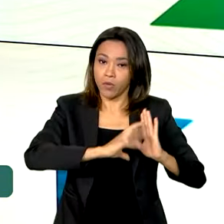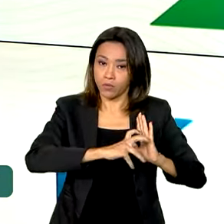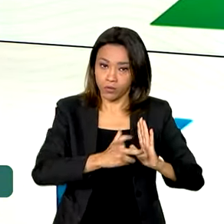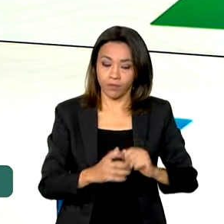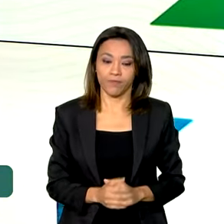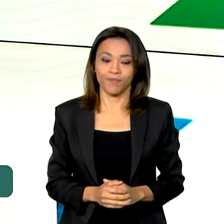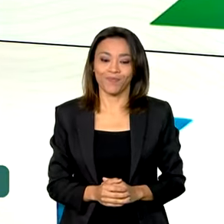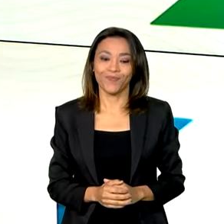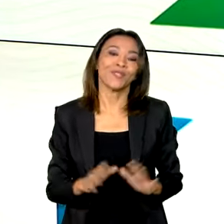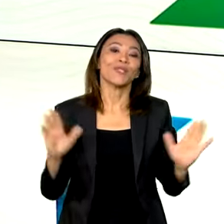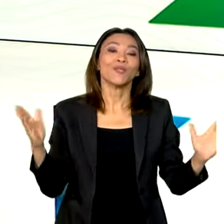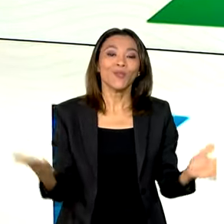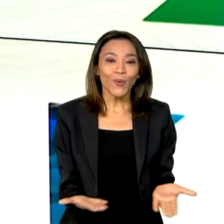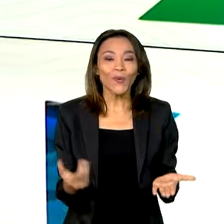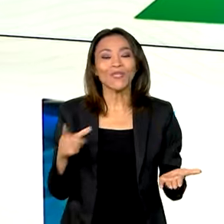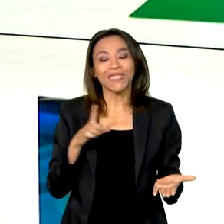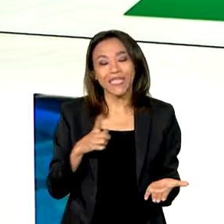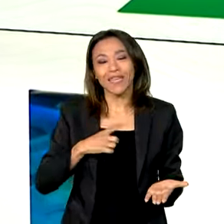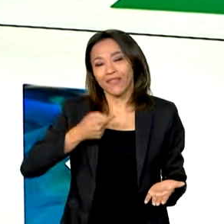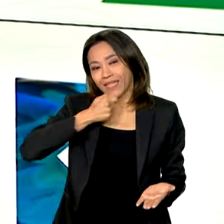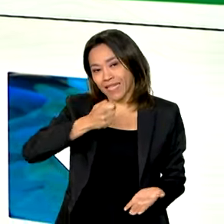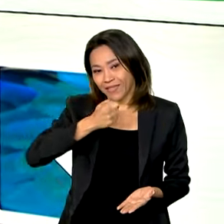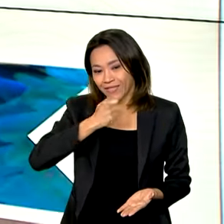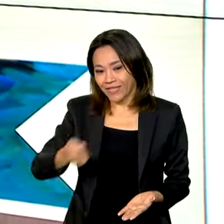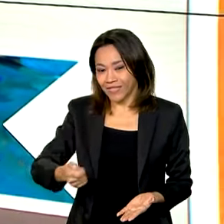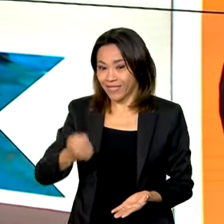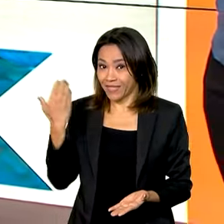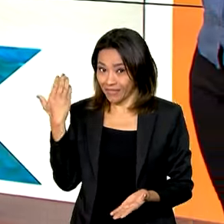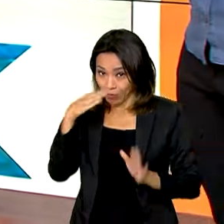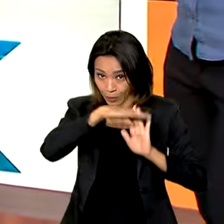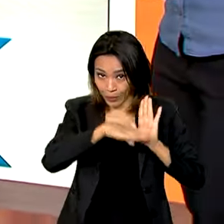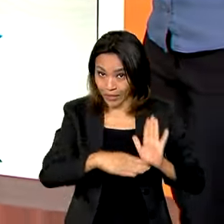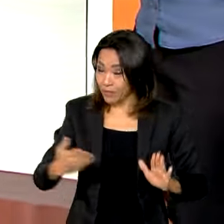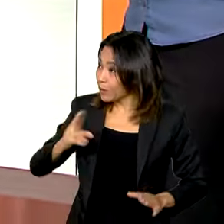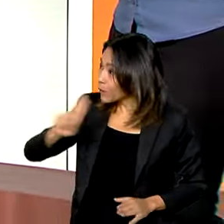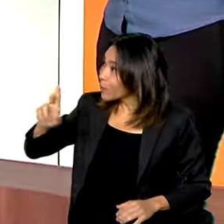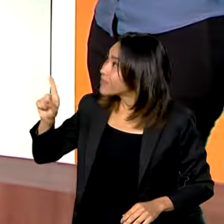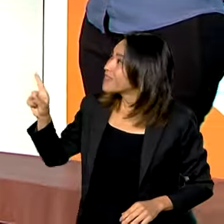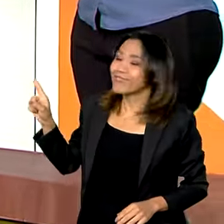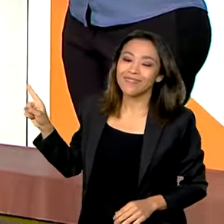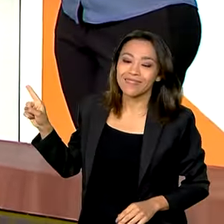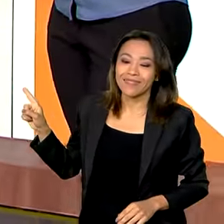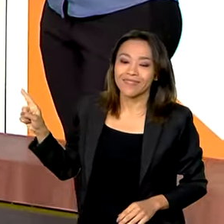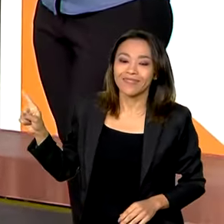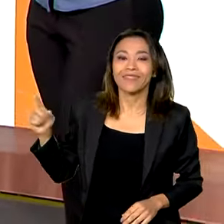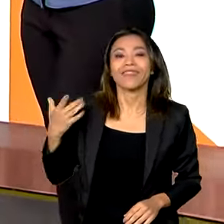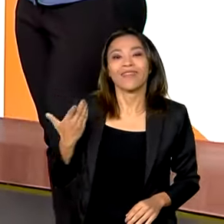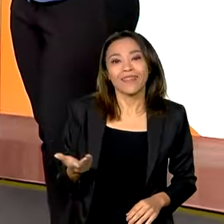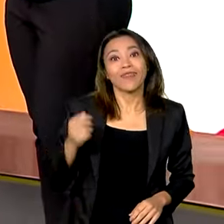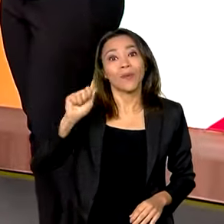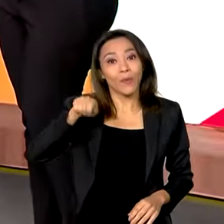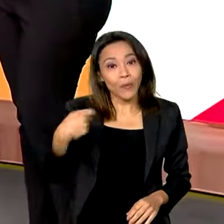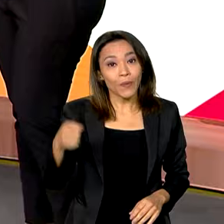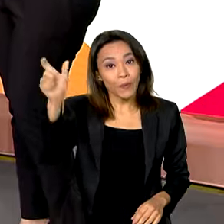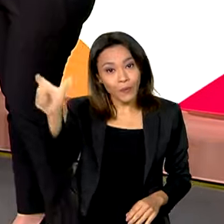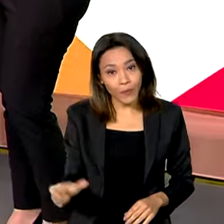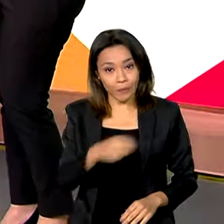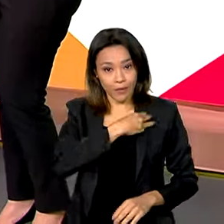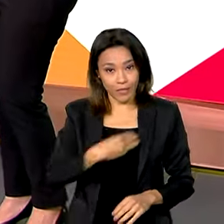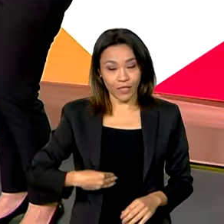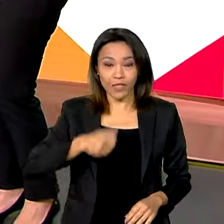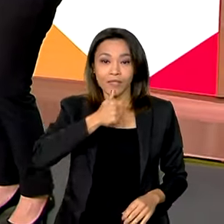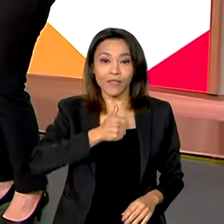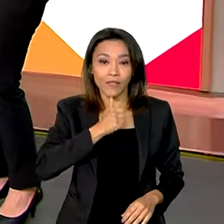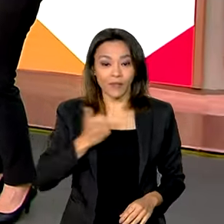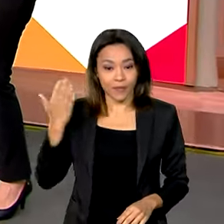E hoje teve mais uma edição do Bom Dia, Ministro, aqui no Canal GOV, desta vez com Jade Filho das Cidades e a apresentadora